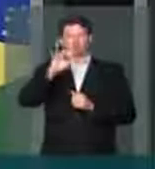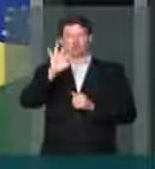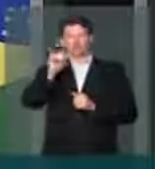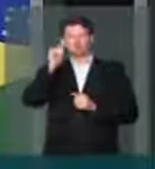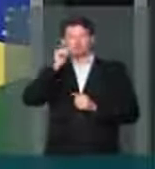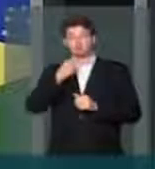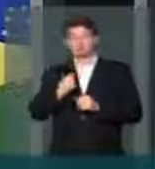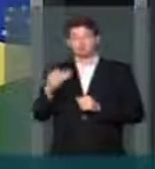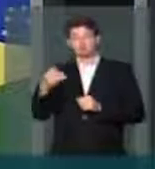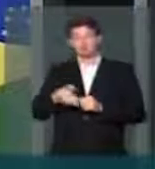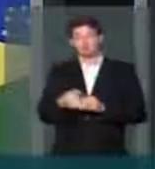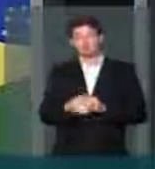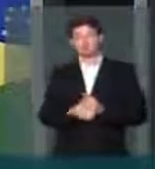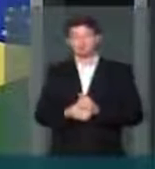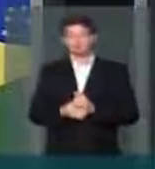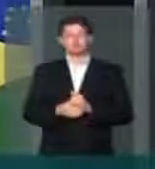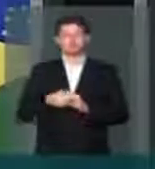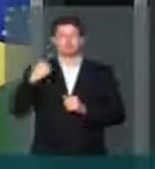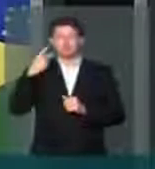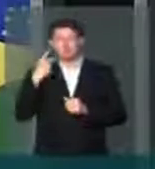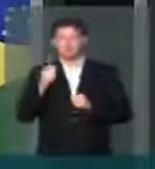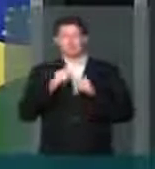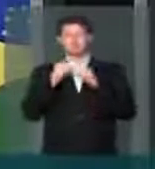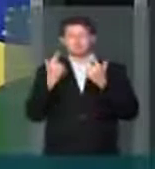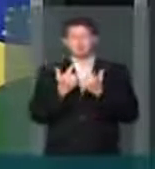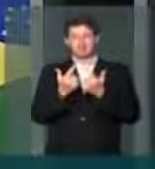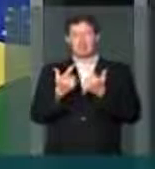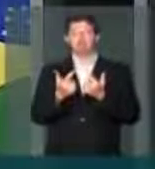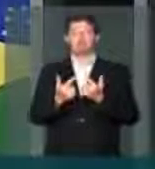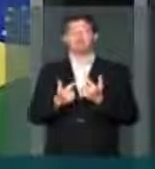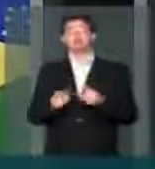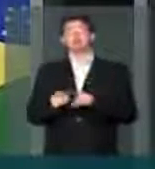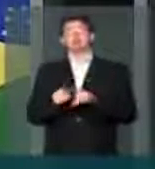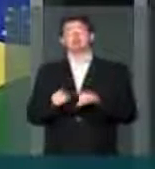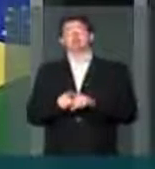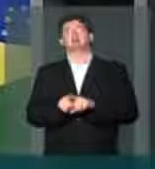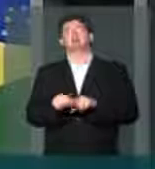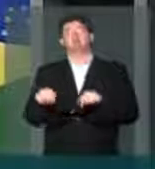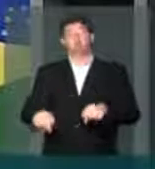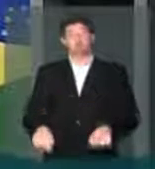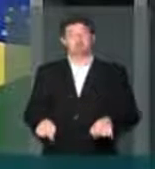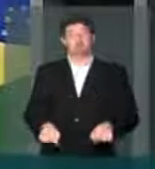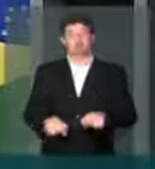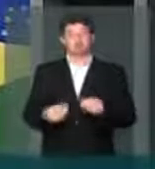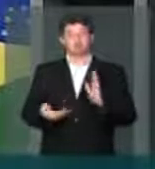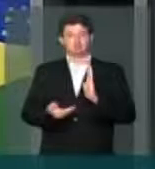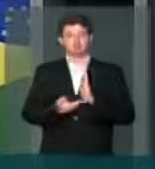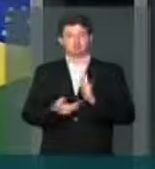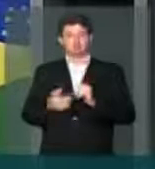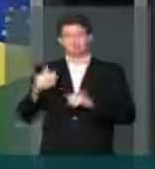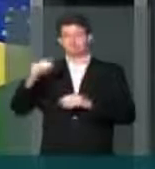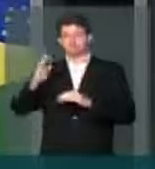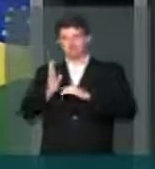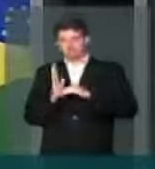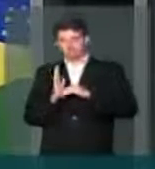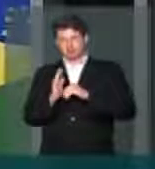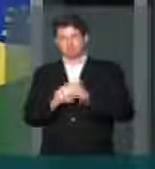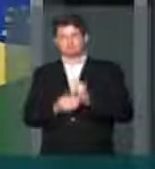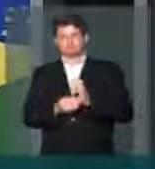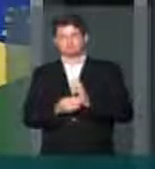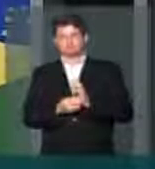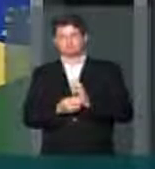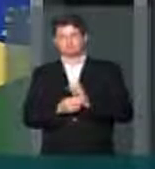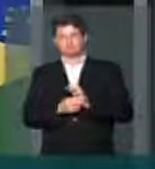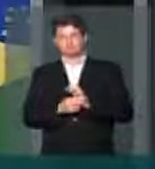mulheres participando das câmaras de vereadores, das assembleias e também aqui do nosso Senado e da Câmara